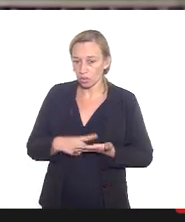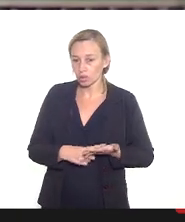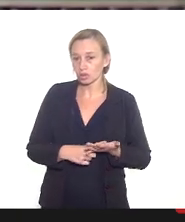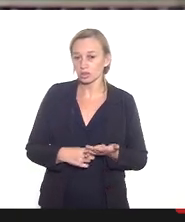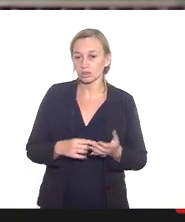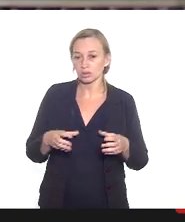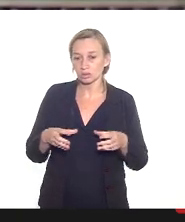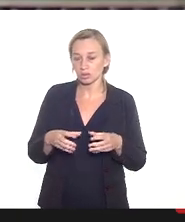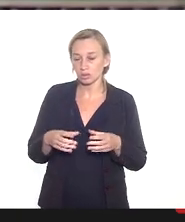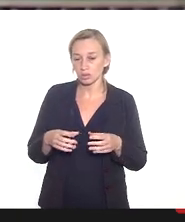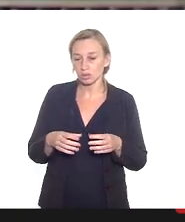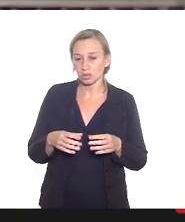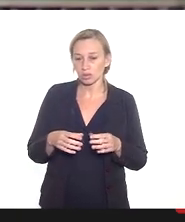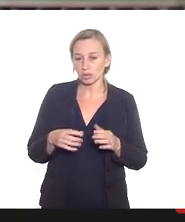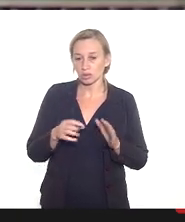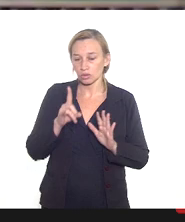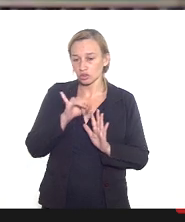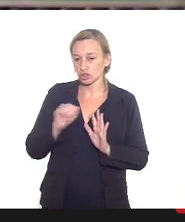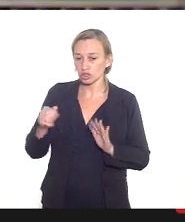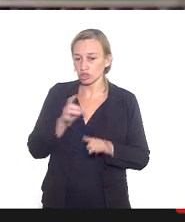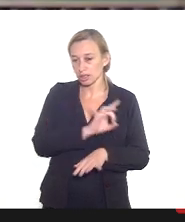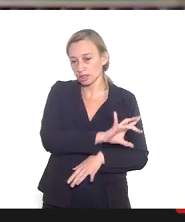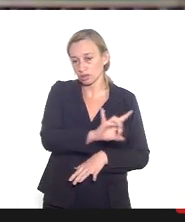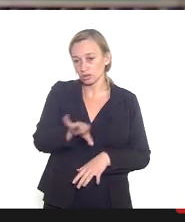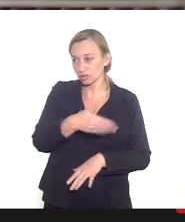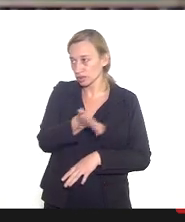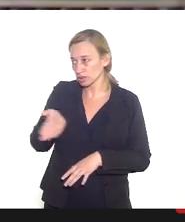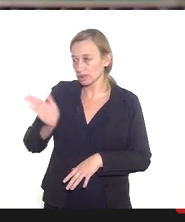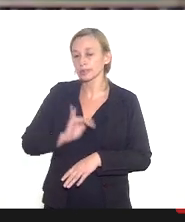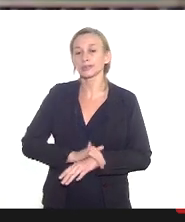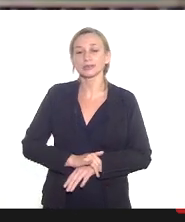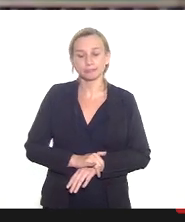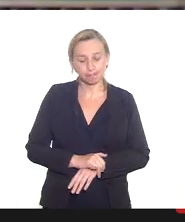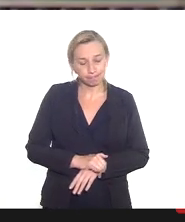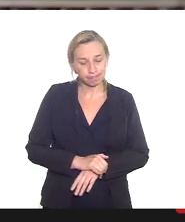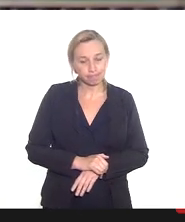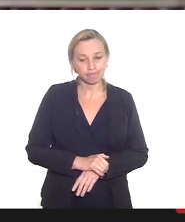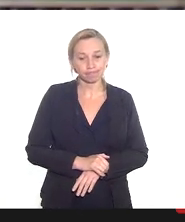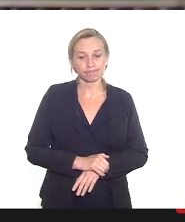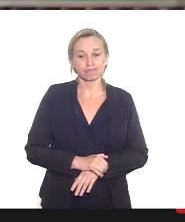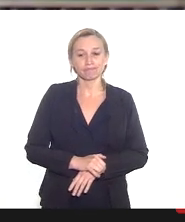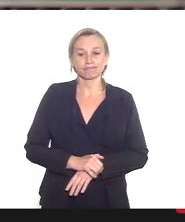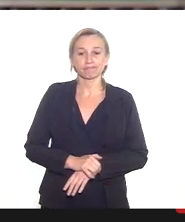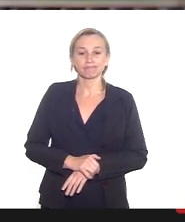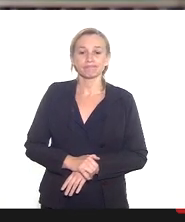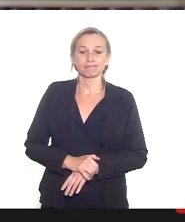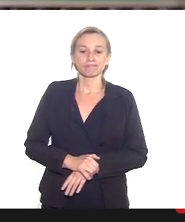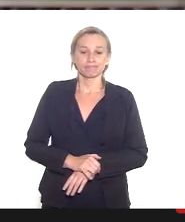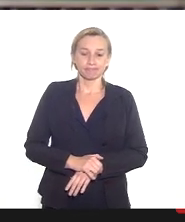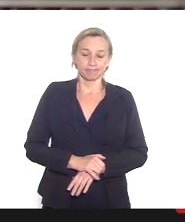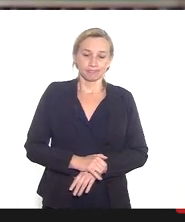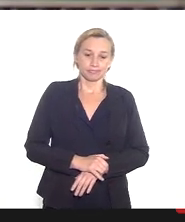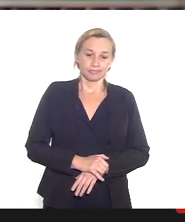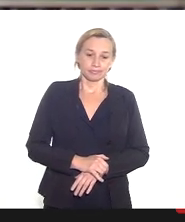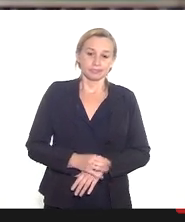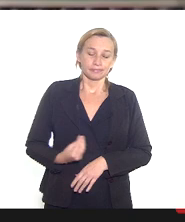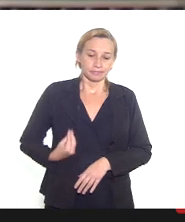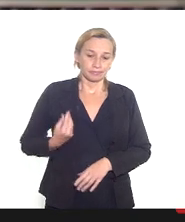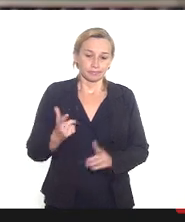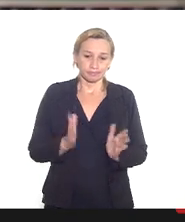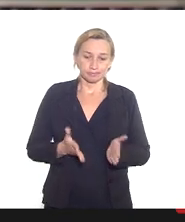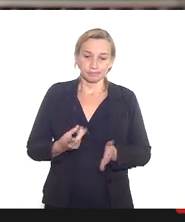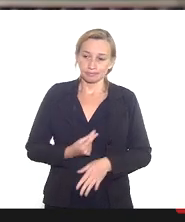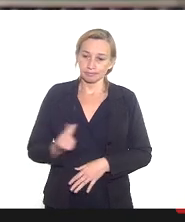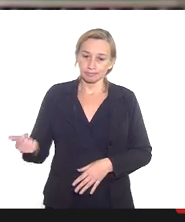comissões e das especialistas e dos especialistas e técnicos aqui presentes hoje eu saio mas a minha